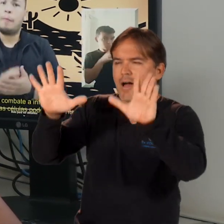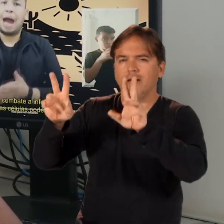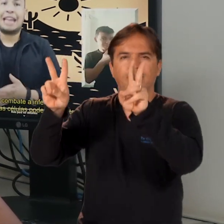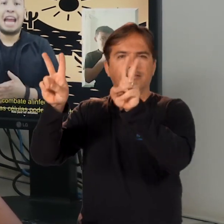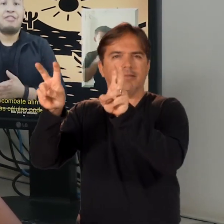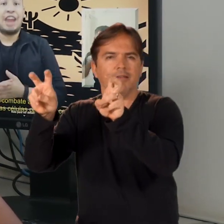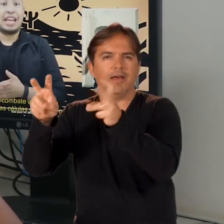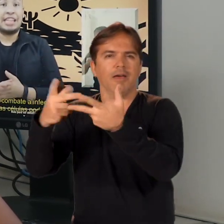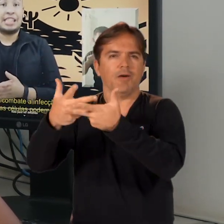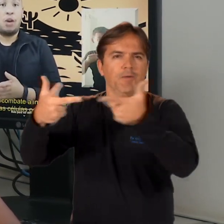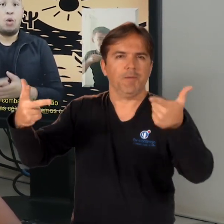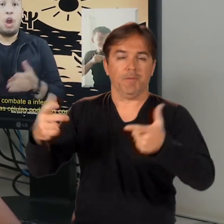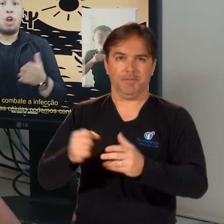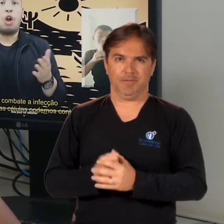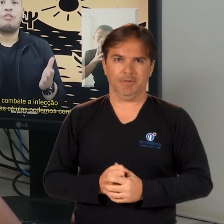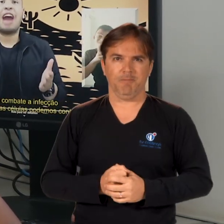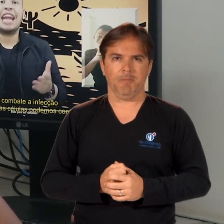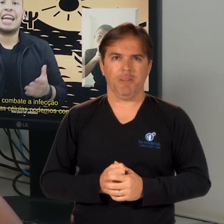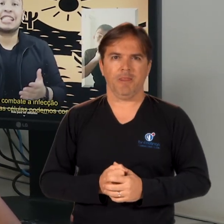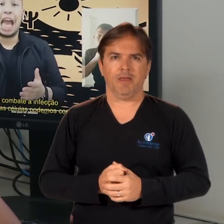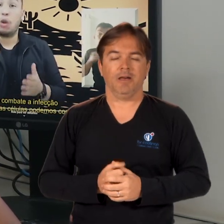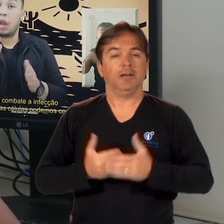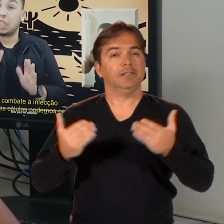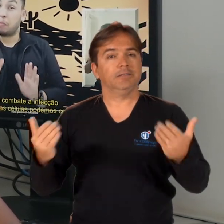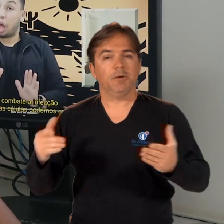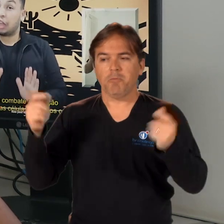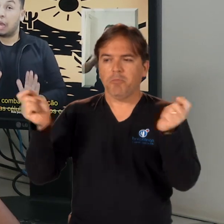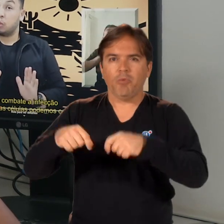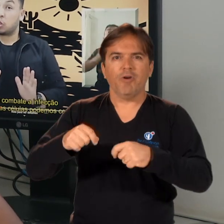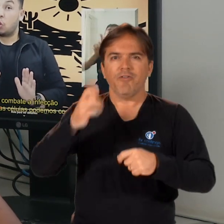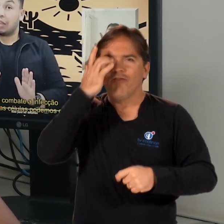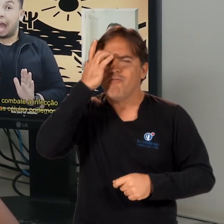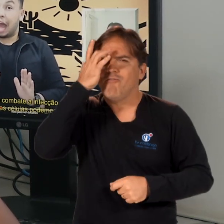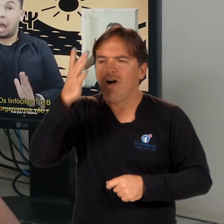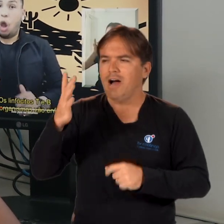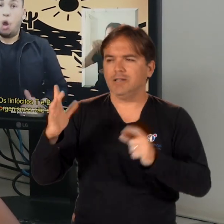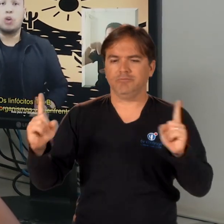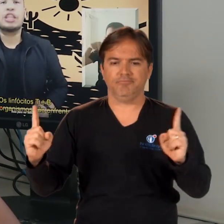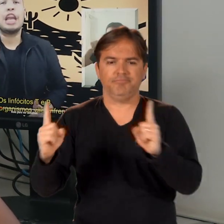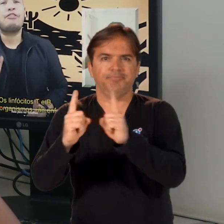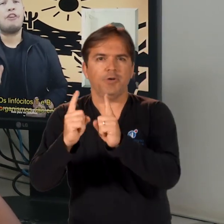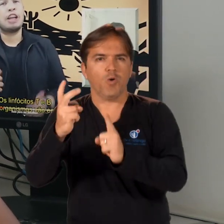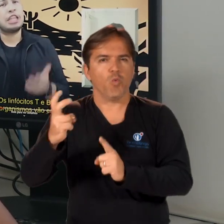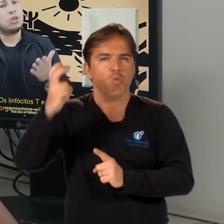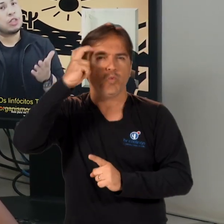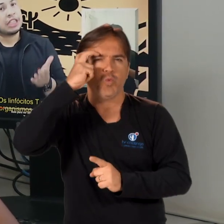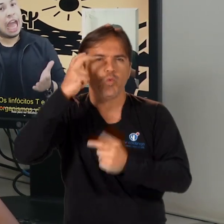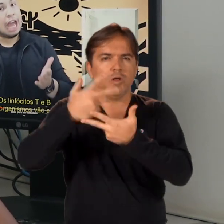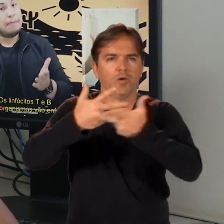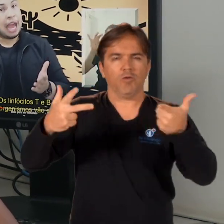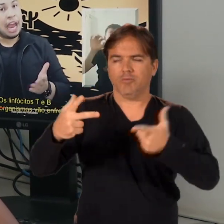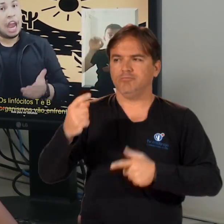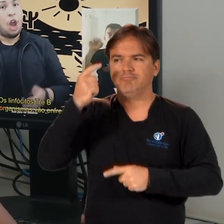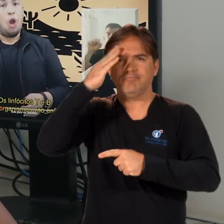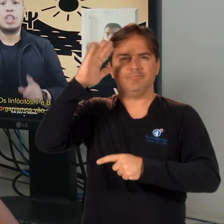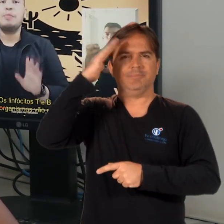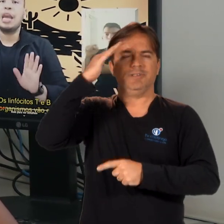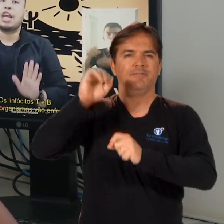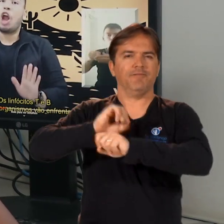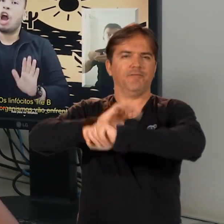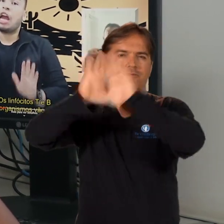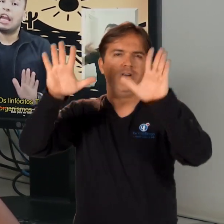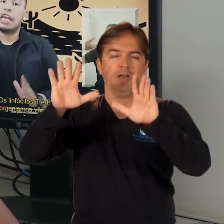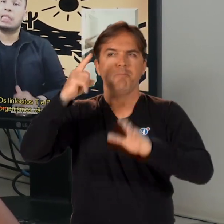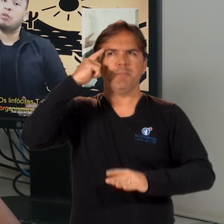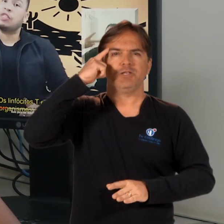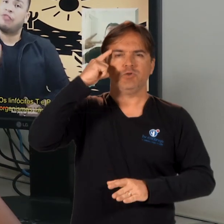sobre os assuntos, de uma maneira mais clara, mais limpa, com maior aproximação cultural. E foi aí que a gente pensou em unir